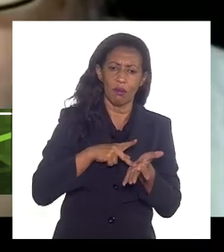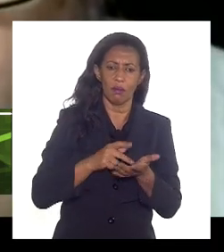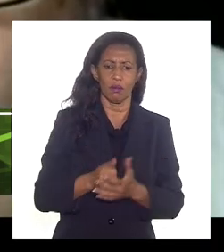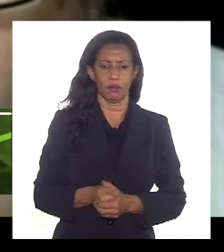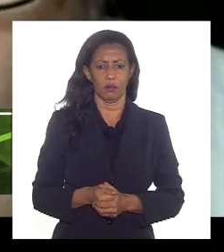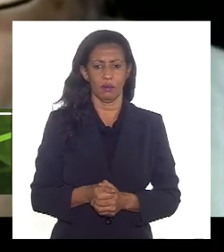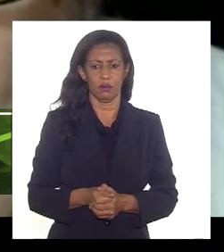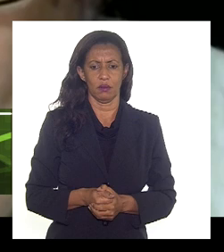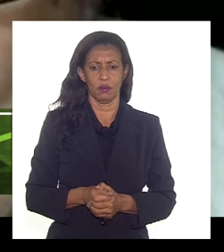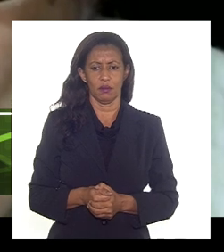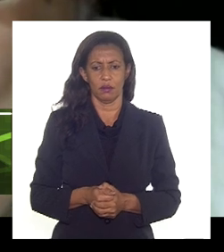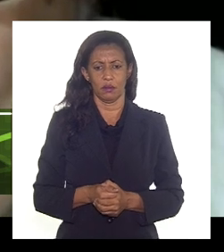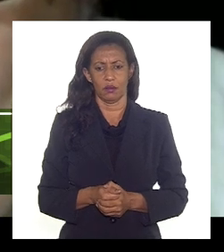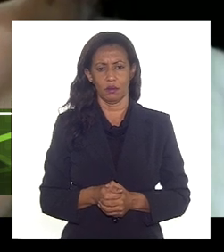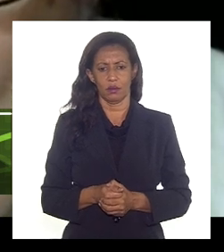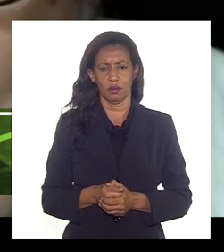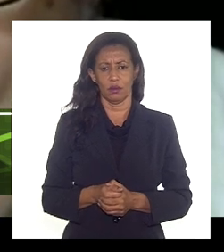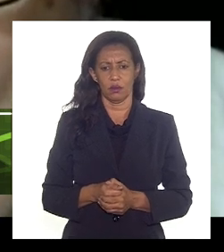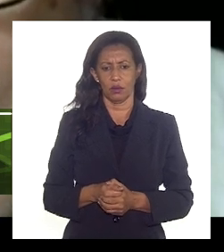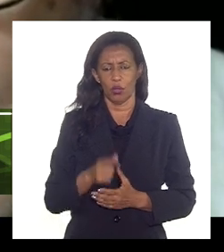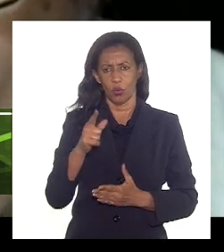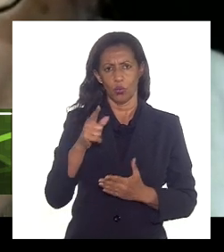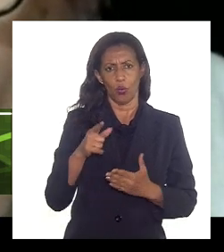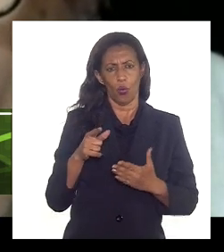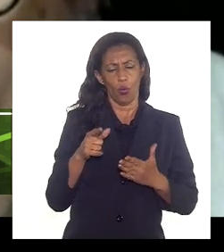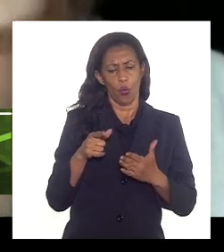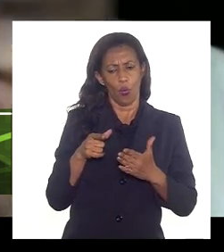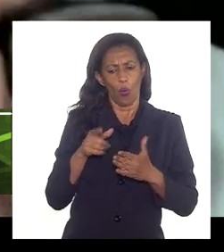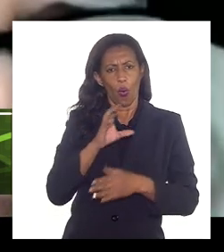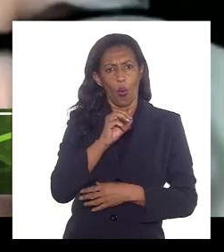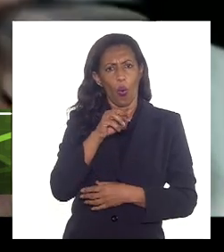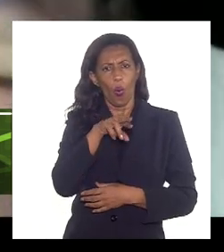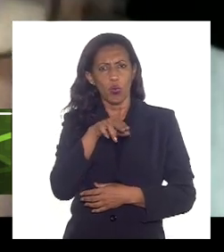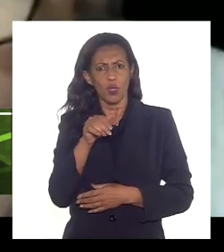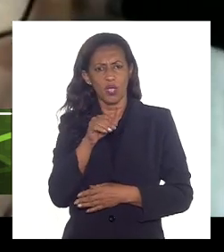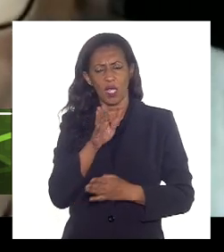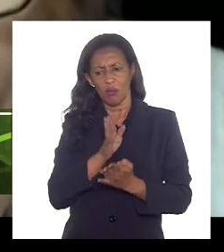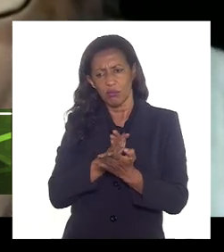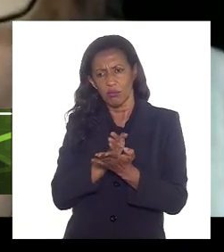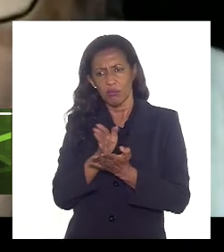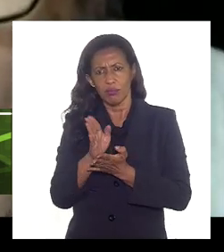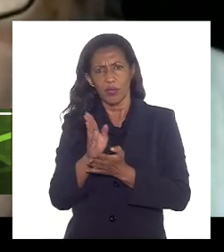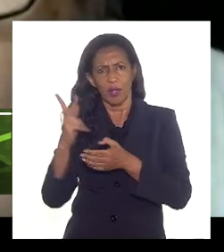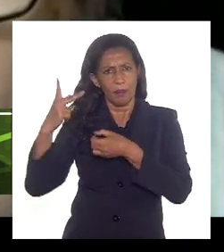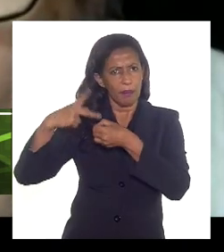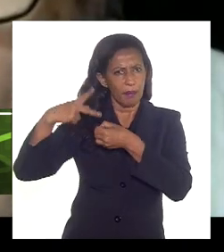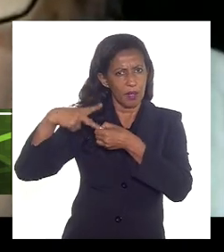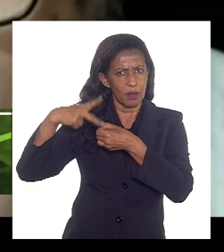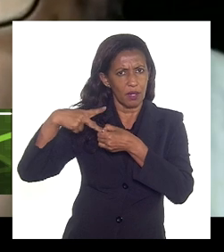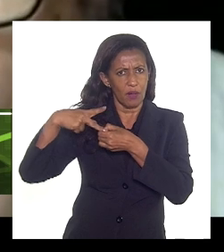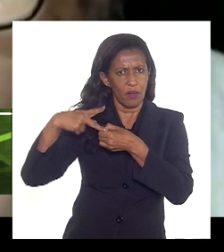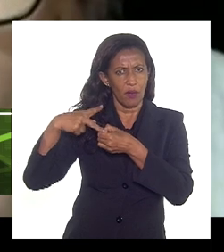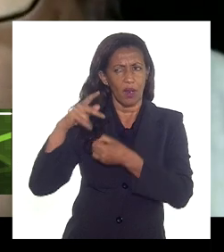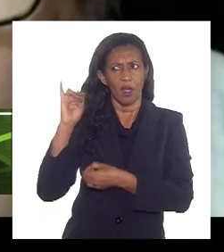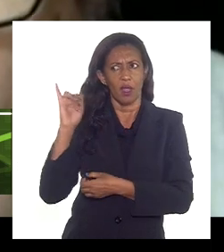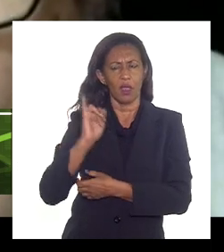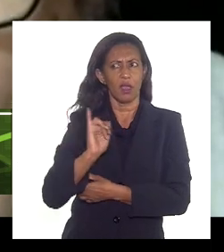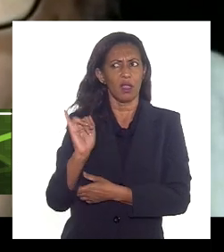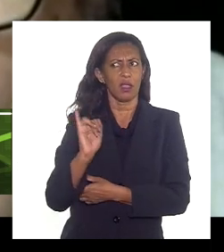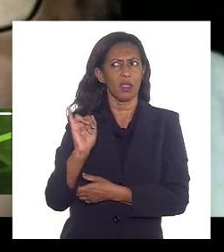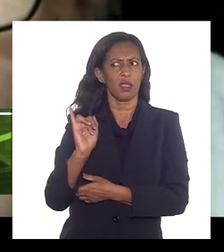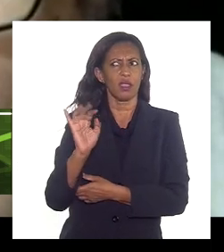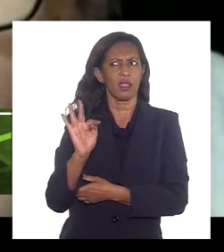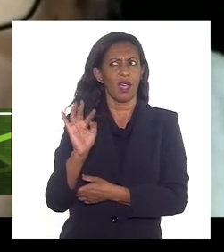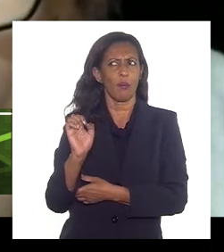do conselho de direção da Petrobras localizando o Comperge em Itaboraí por que em